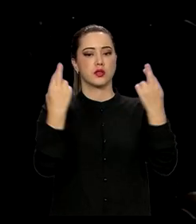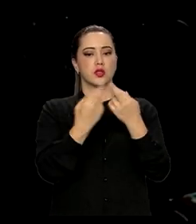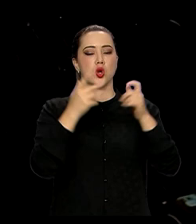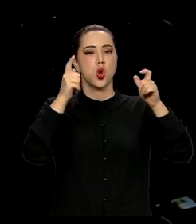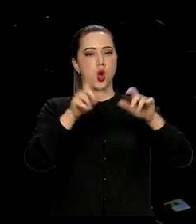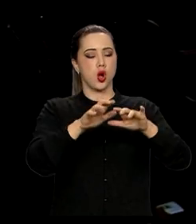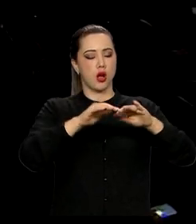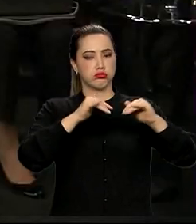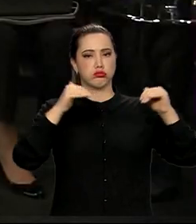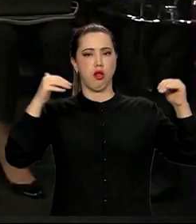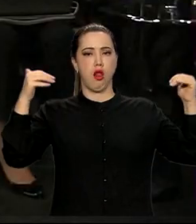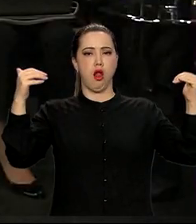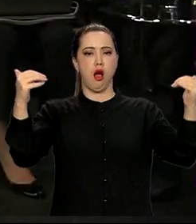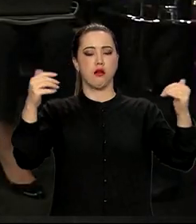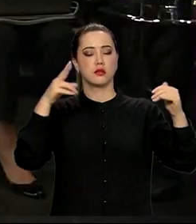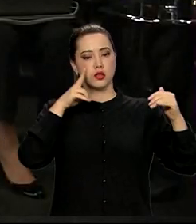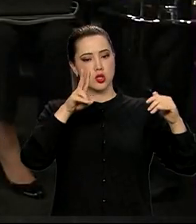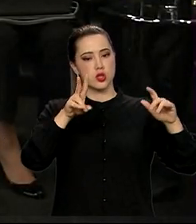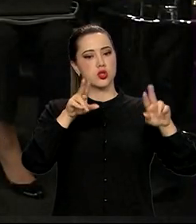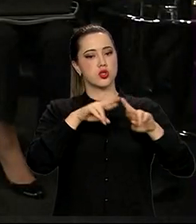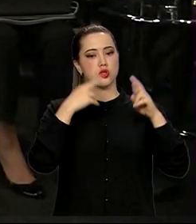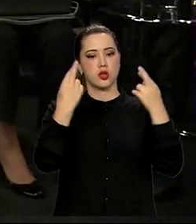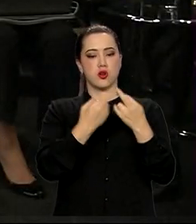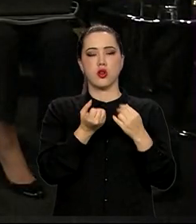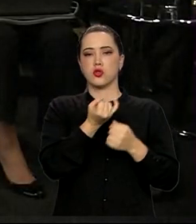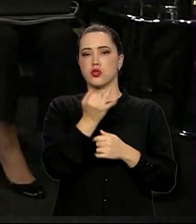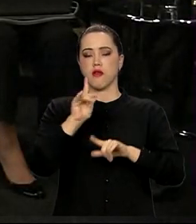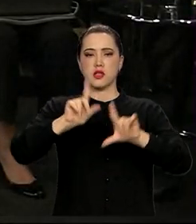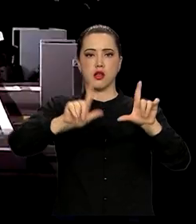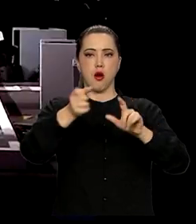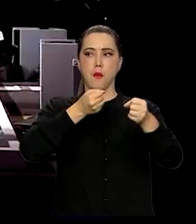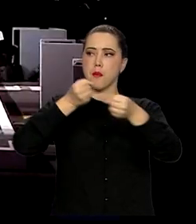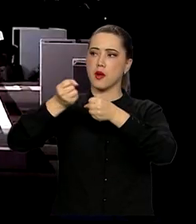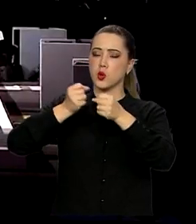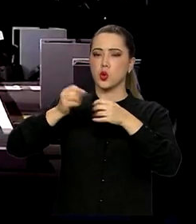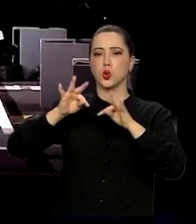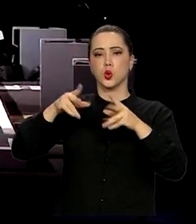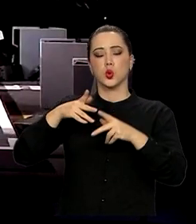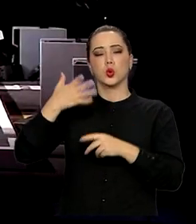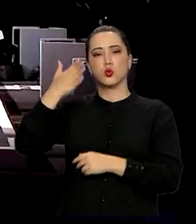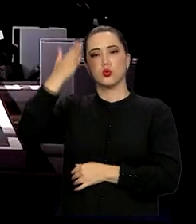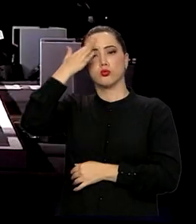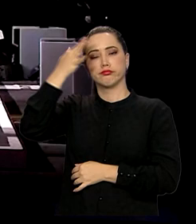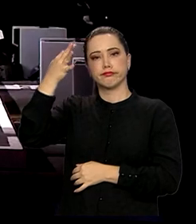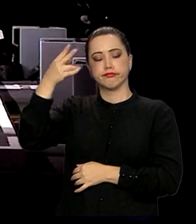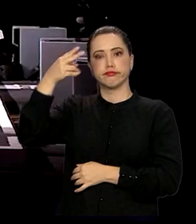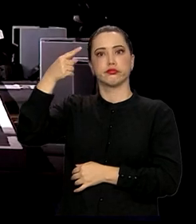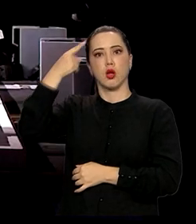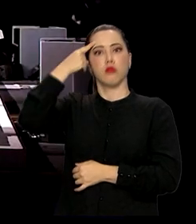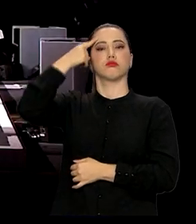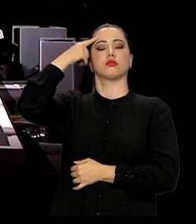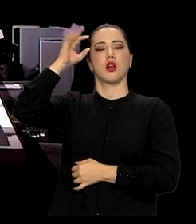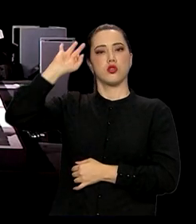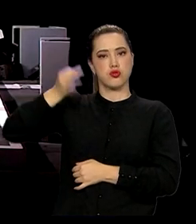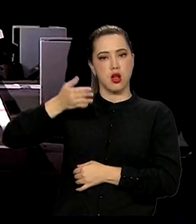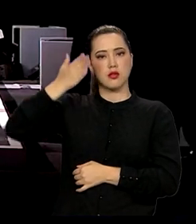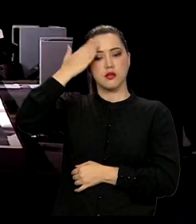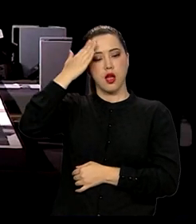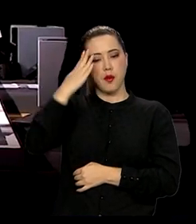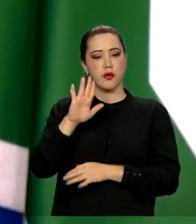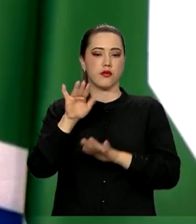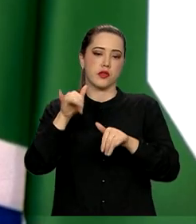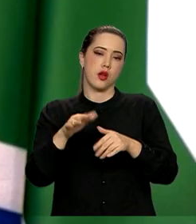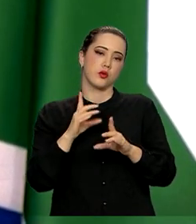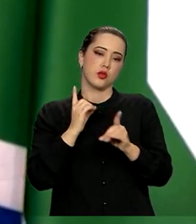centro de convenções, centenas de jornalistas, tudo decorado e de certa forma se sabe de cor como em geral acabam esses